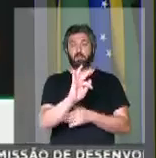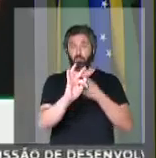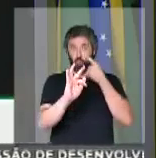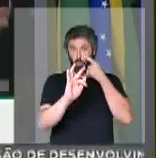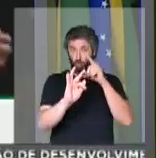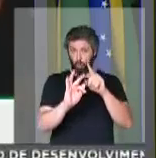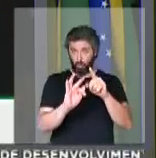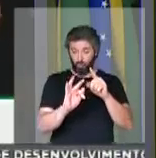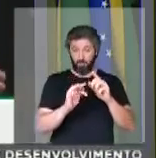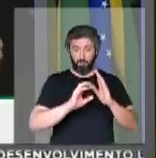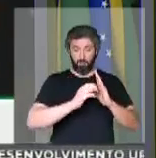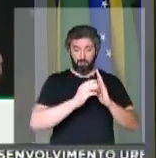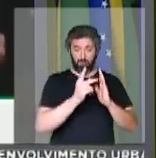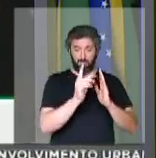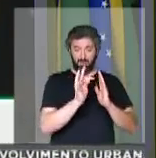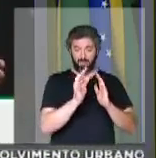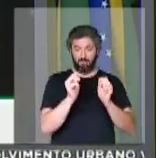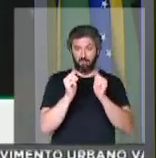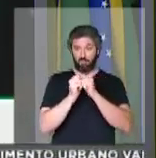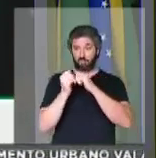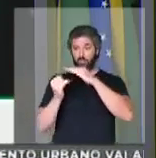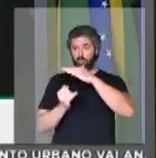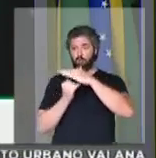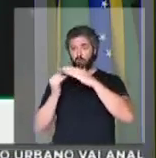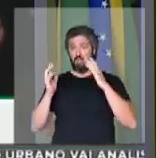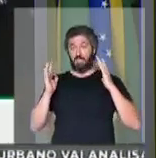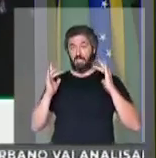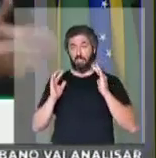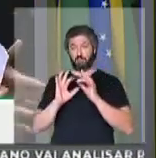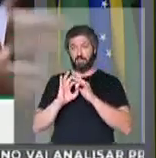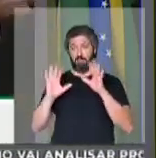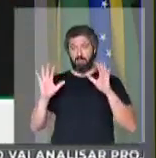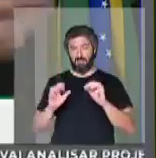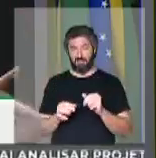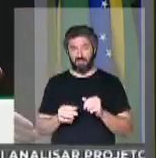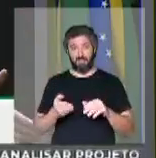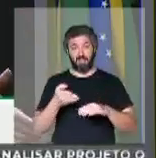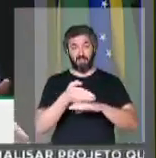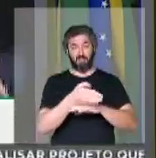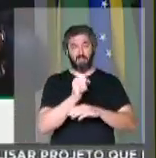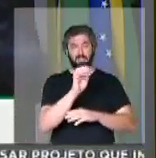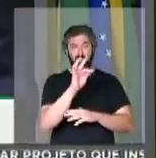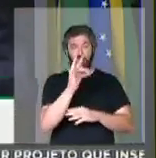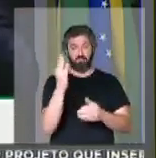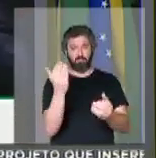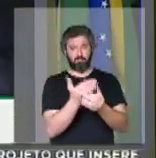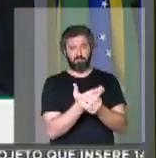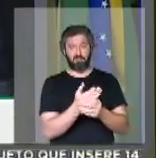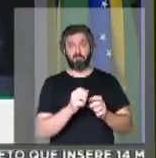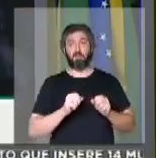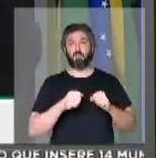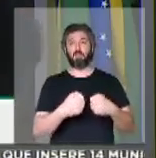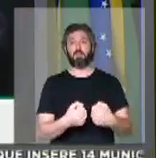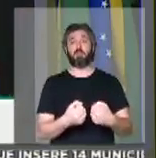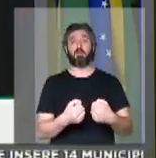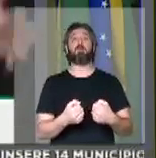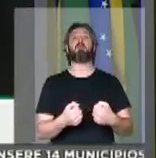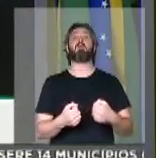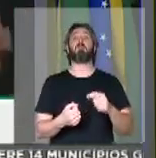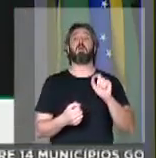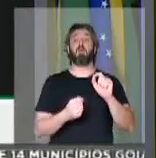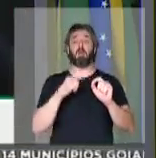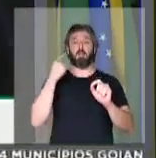vejam só, Partido dos Trabalhadores junto com o Instituto Anjos da Liberdade, entraram no STF para defender, para